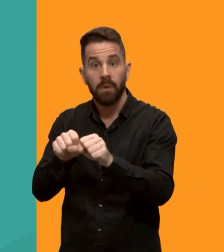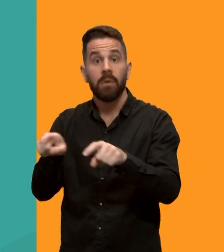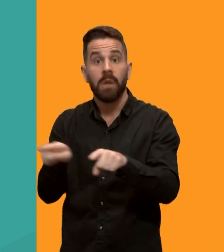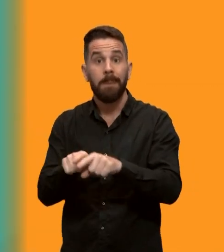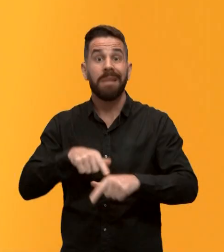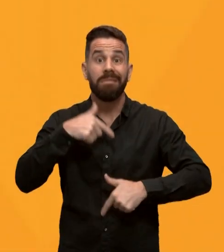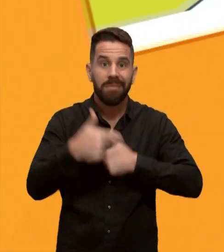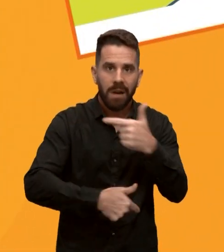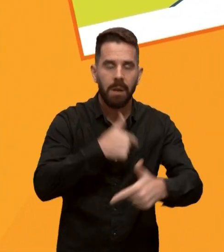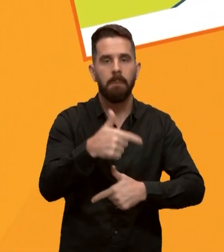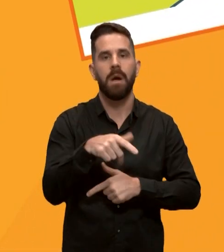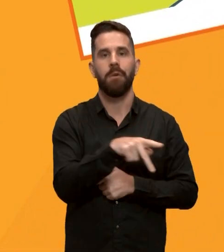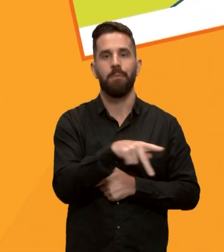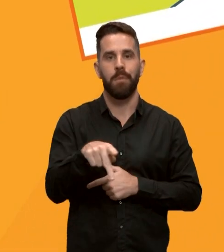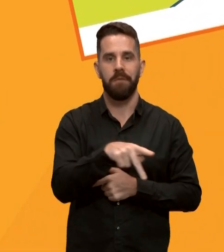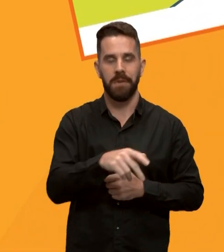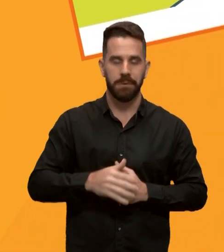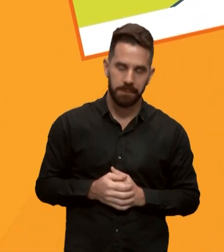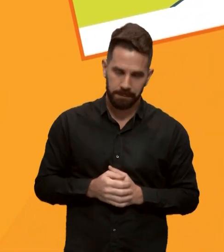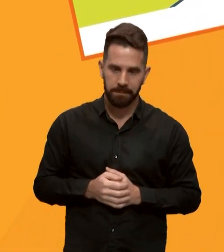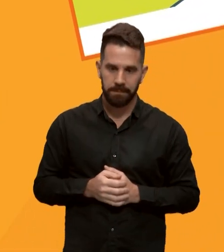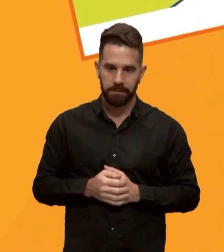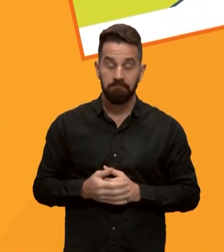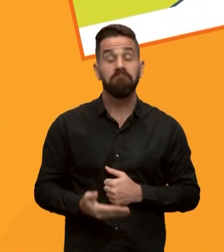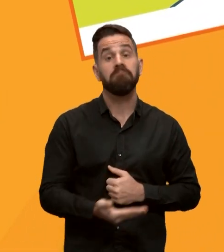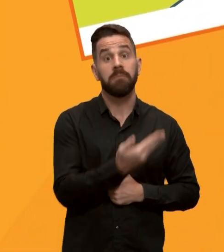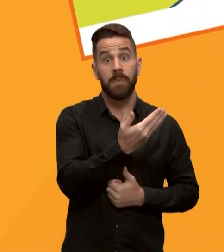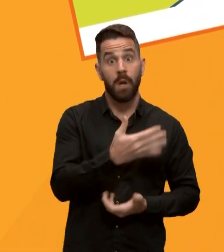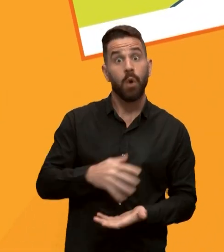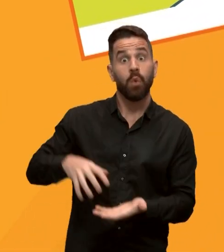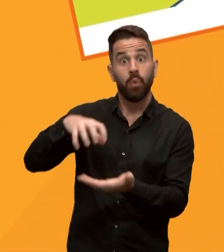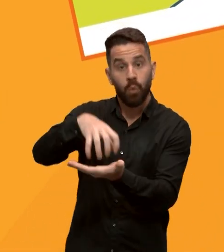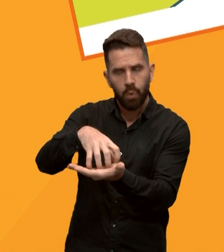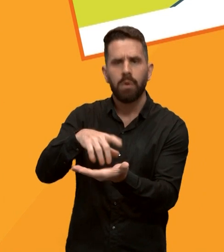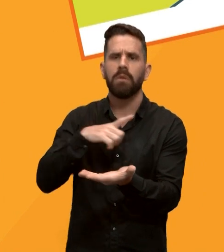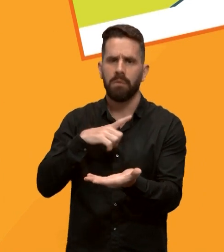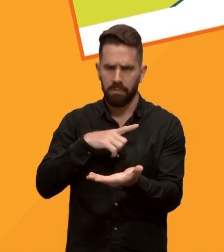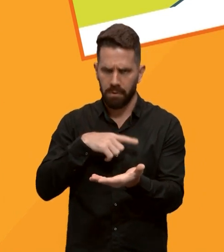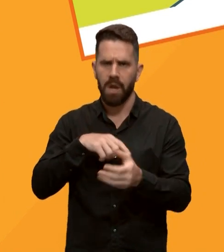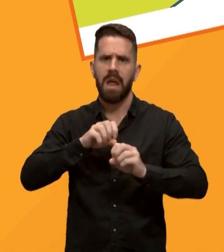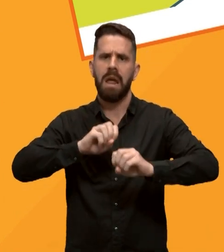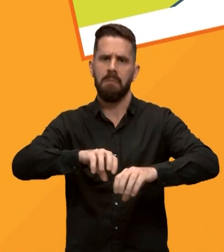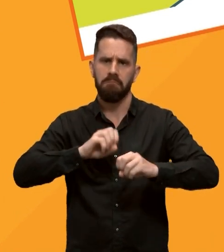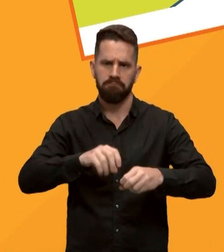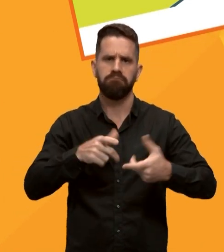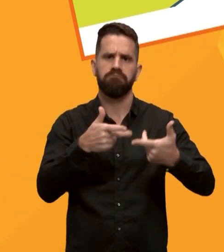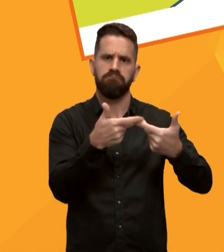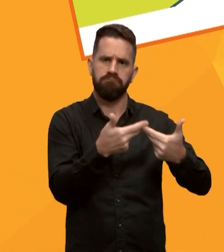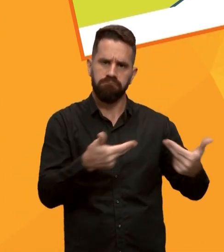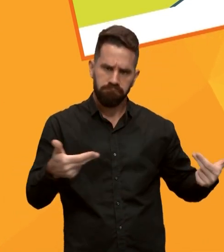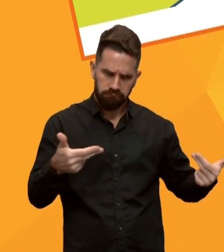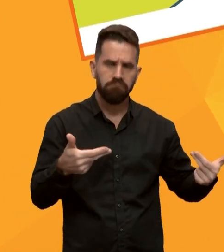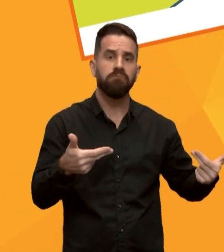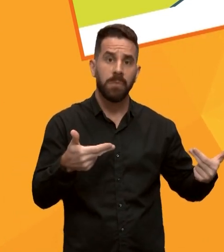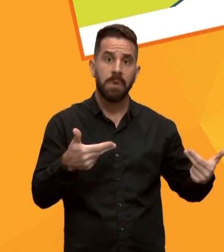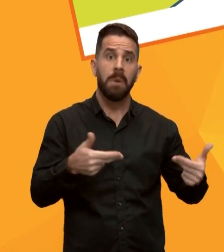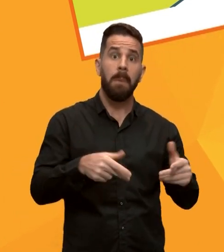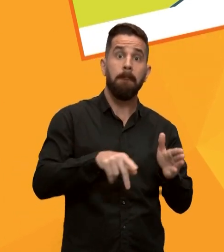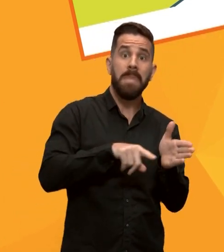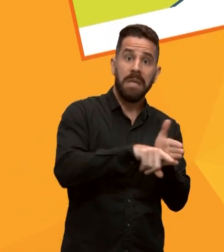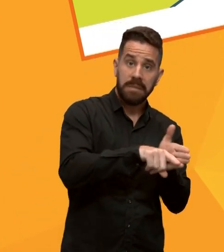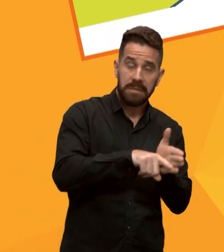docente. O NUFOP promove atividades de ensino, pesquisa e extensão,